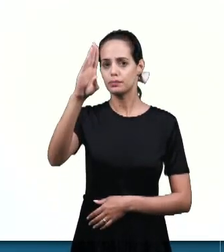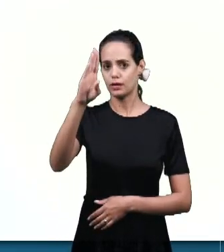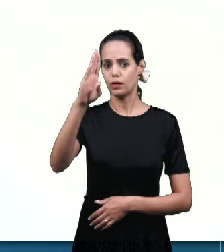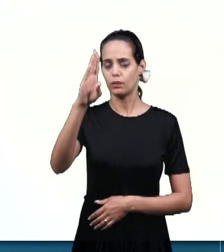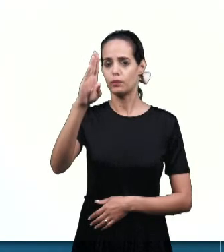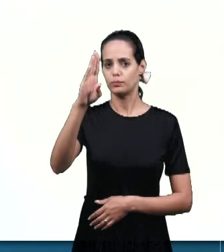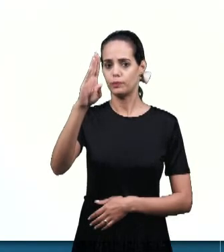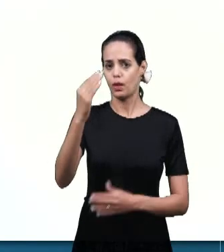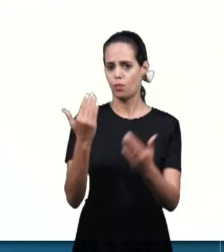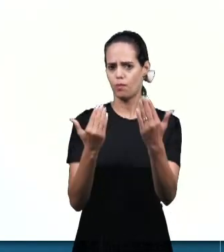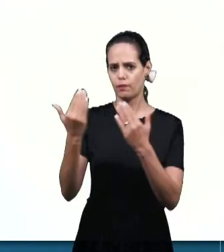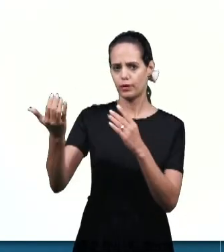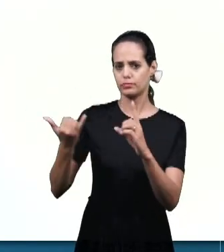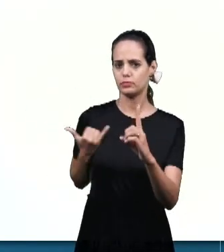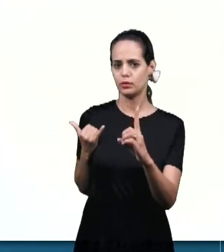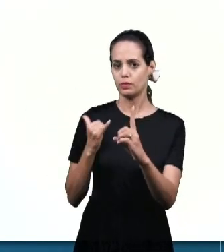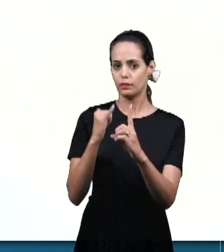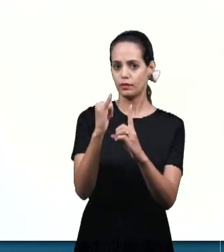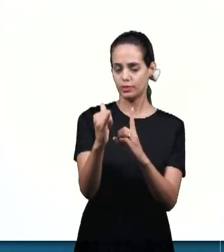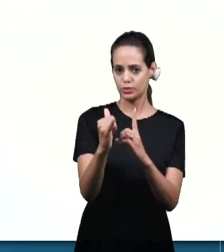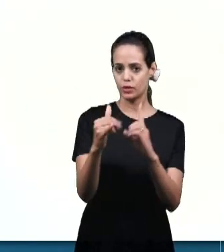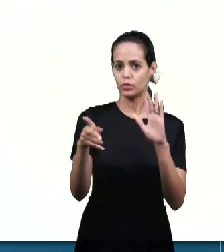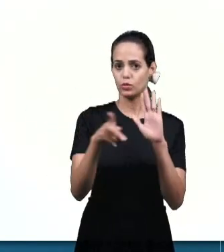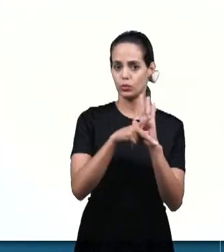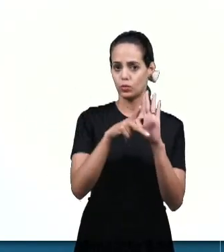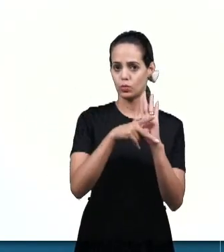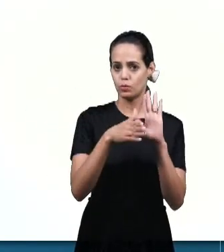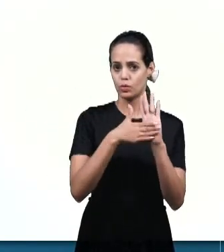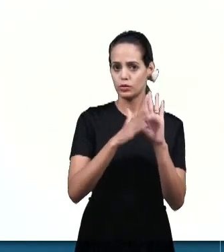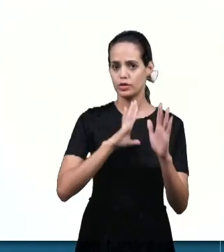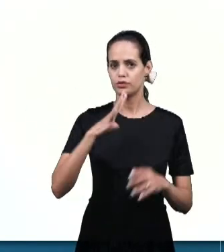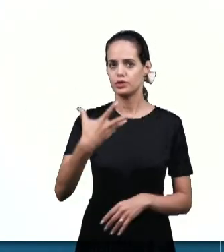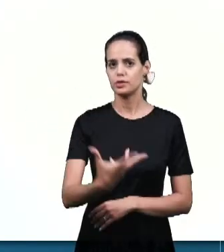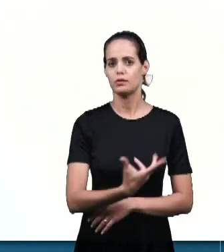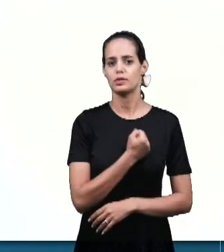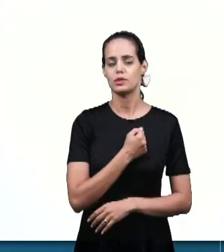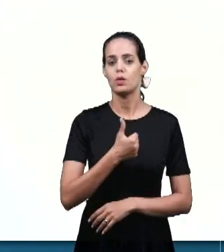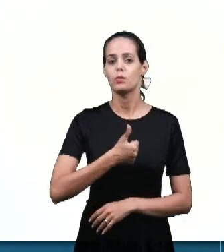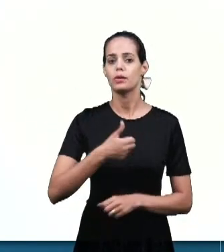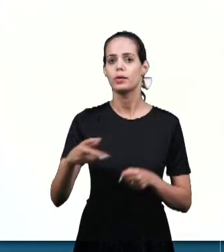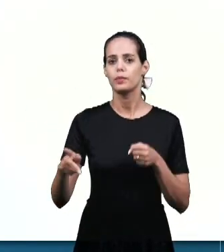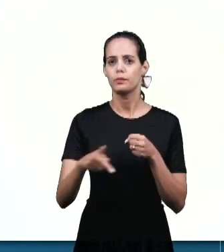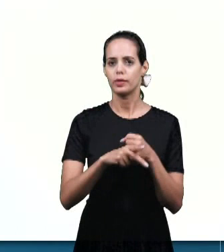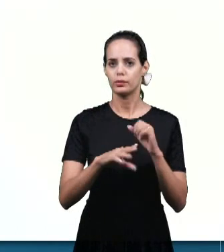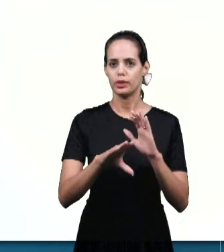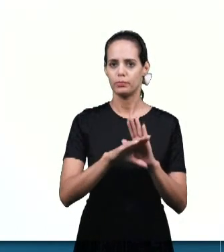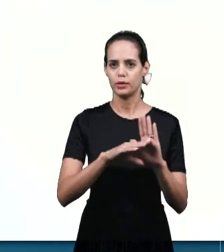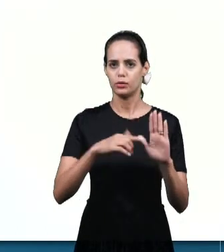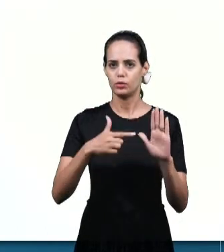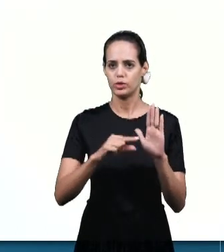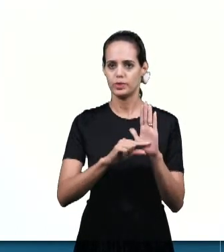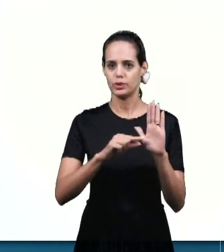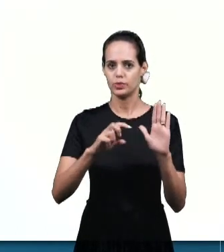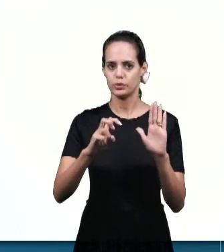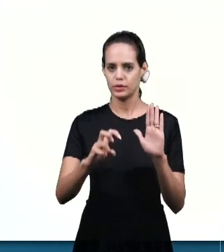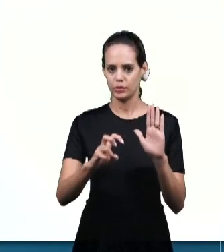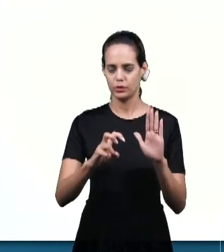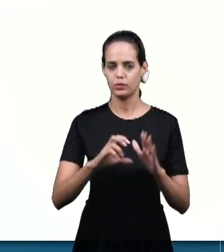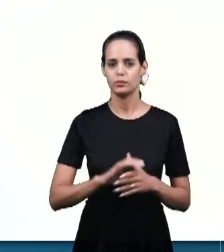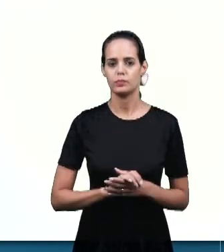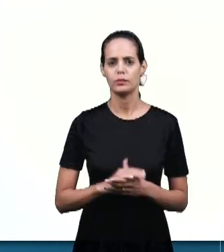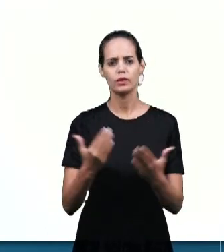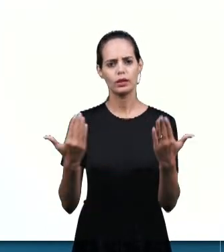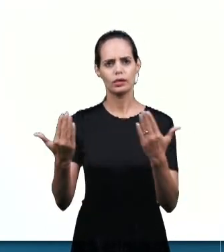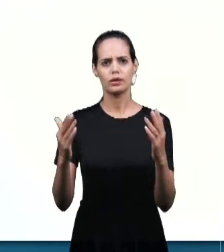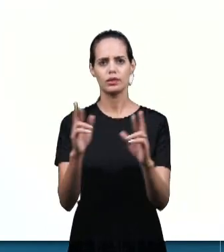salvação Estão mencionadas Em 1 Pedro Capítulo 2 Verso 5 Que correspondem Aos